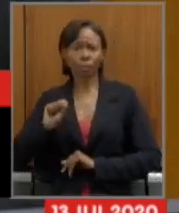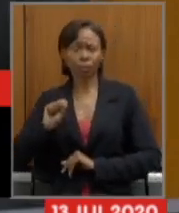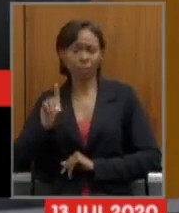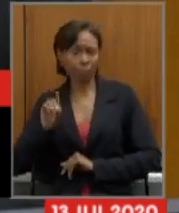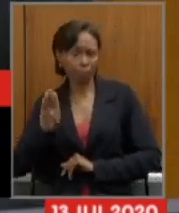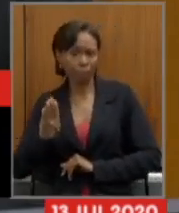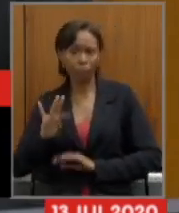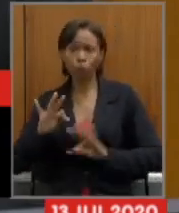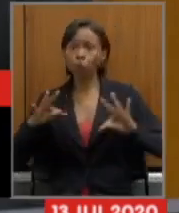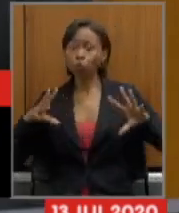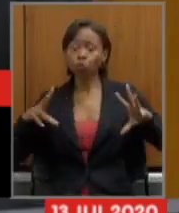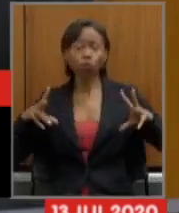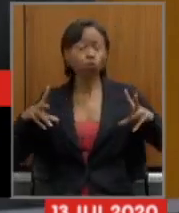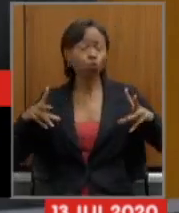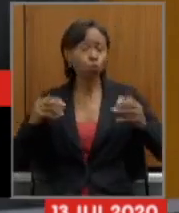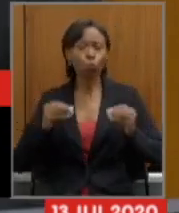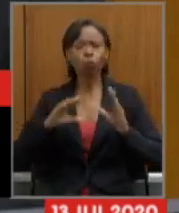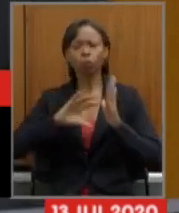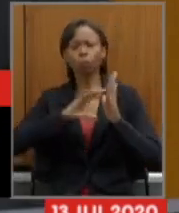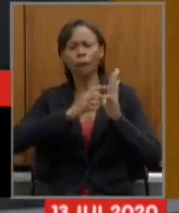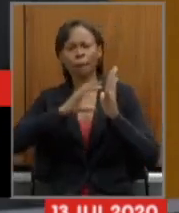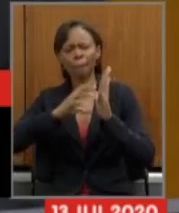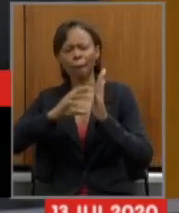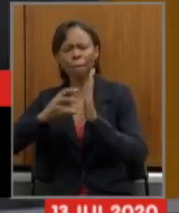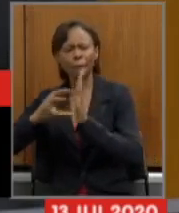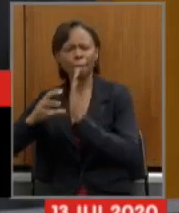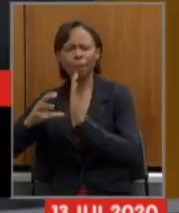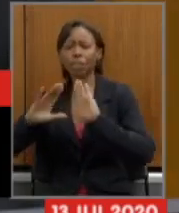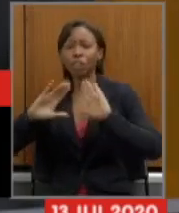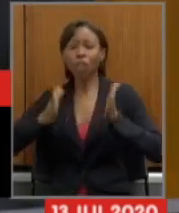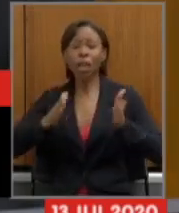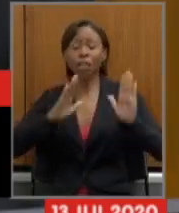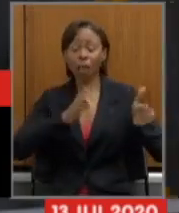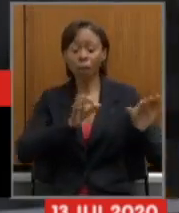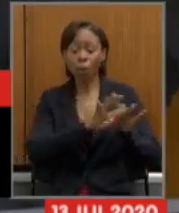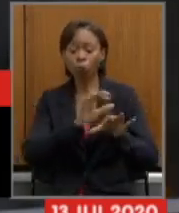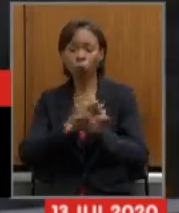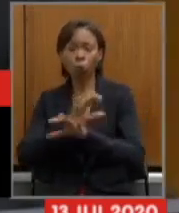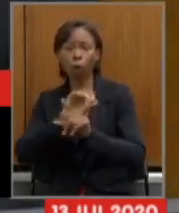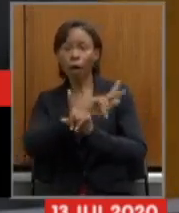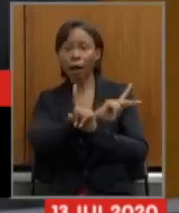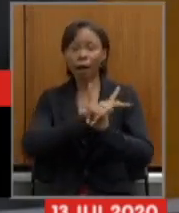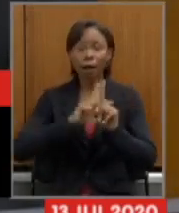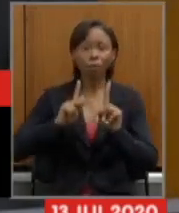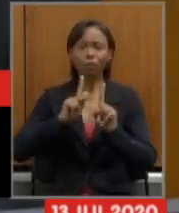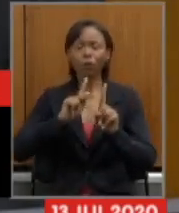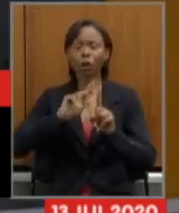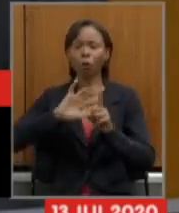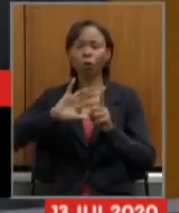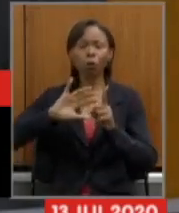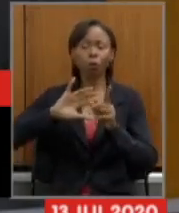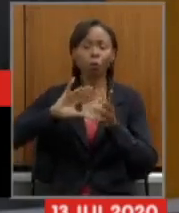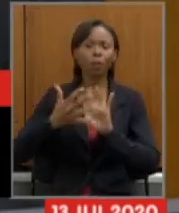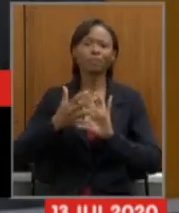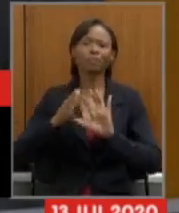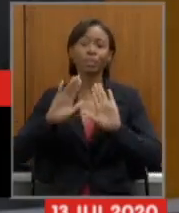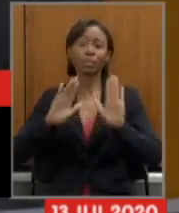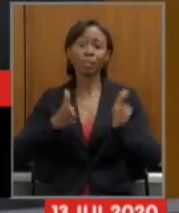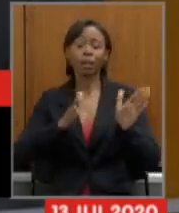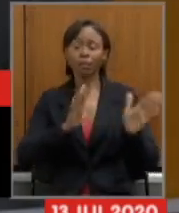fizeram já suas reformas da Previdência, que passaram necessariamente